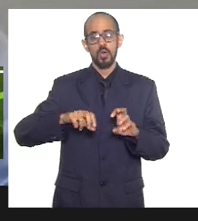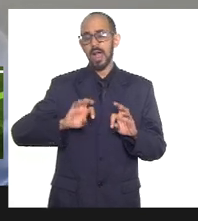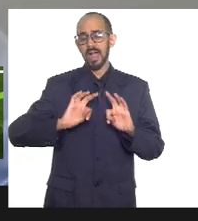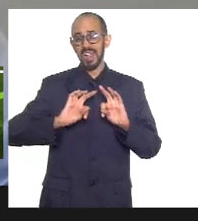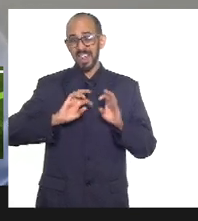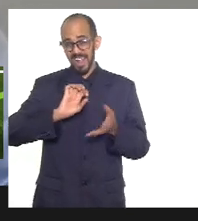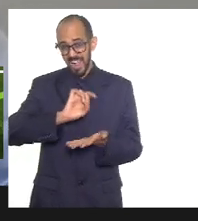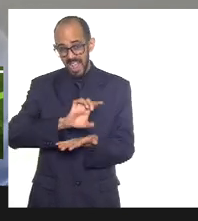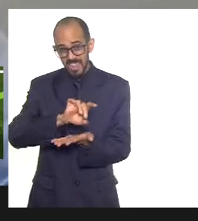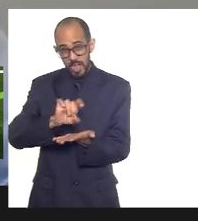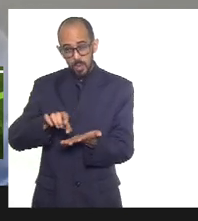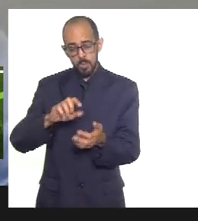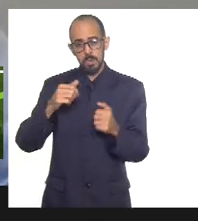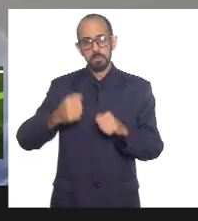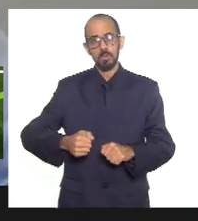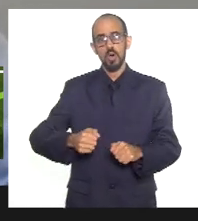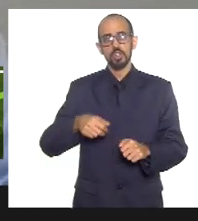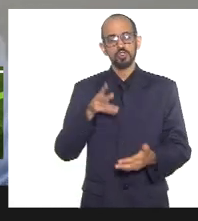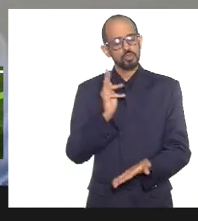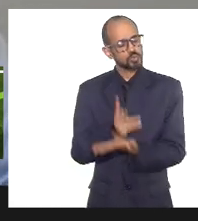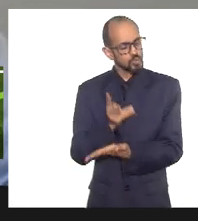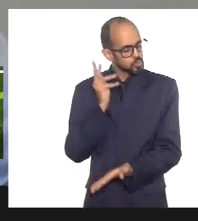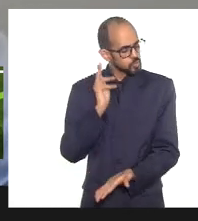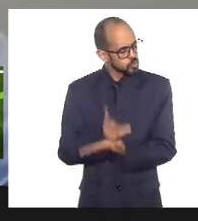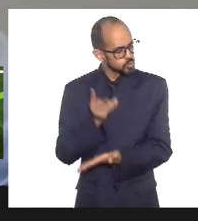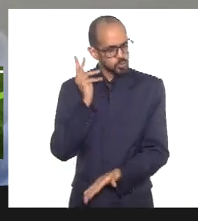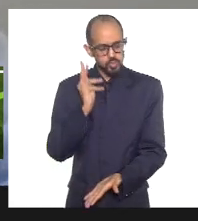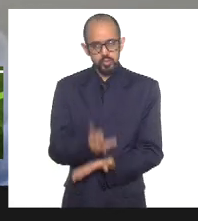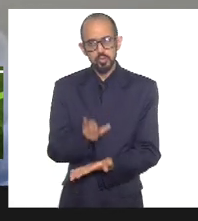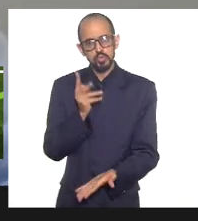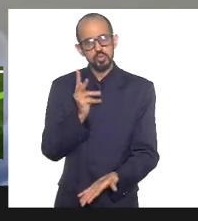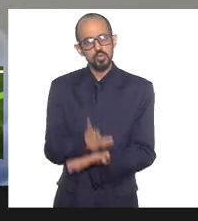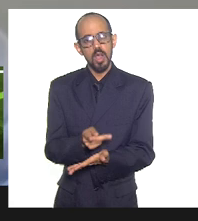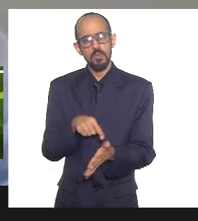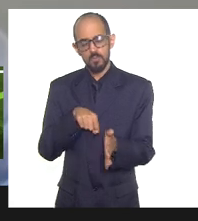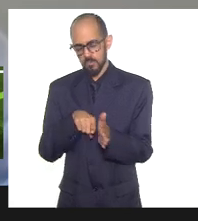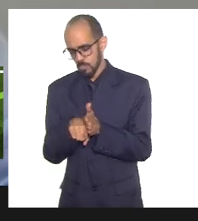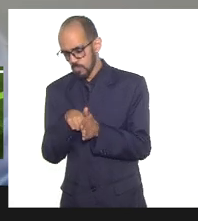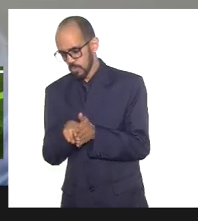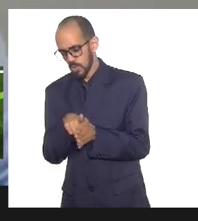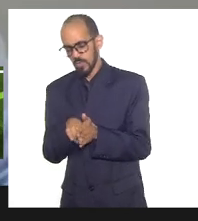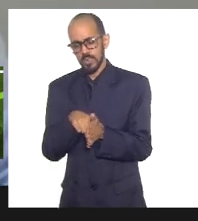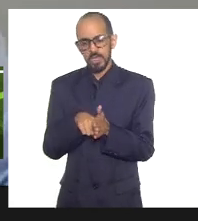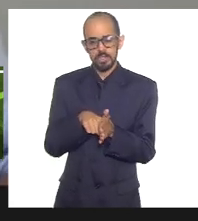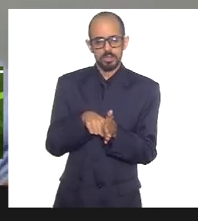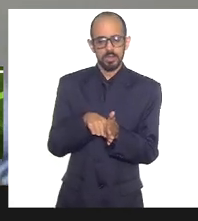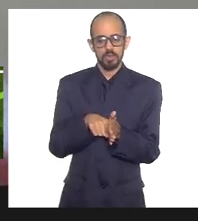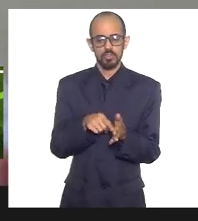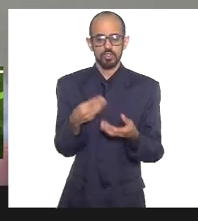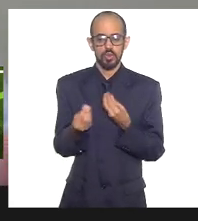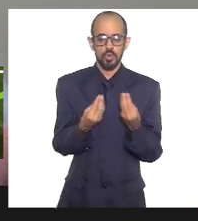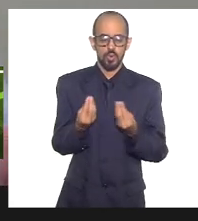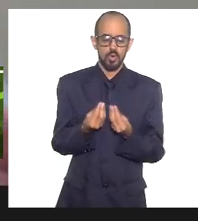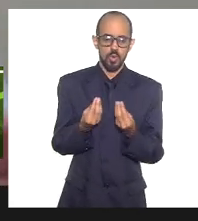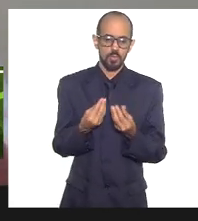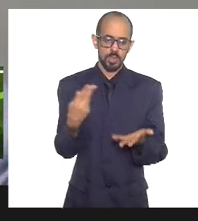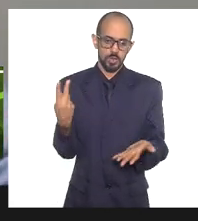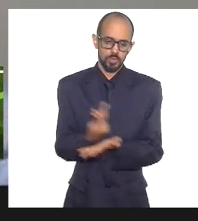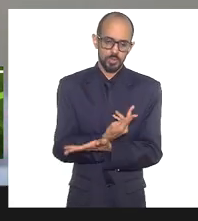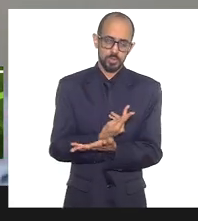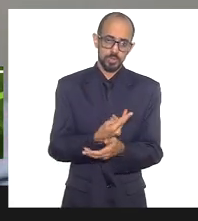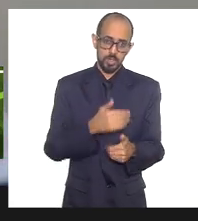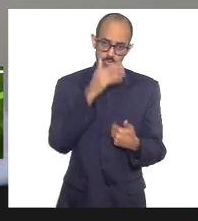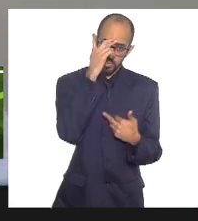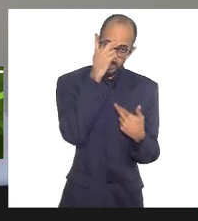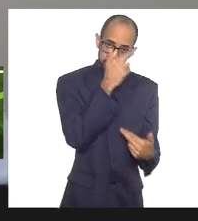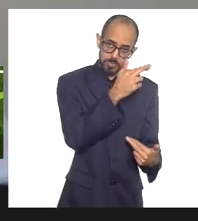podem ter uma atuação regular e constante na checagem, no monitoramento de como anda o cumprimento dessa lei que